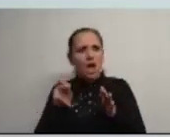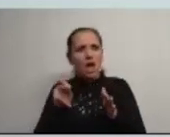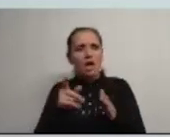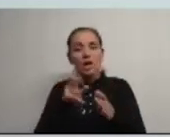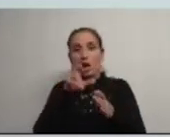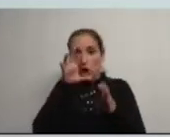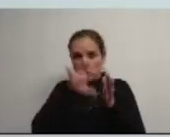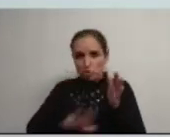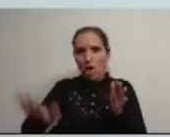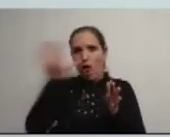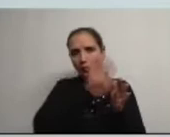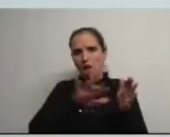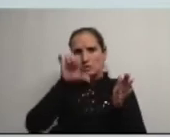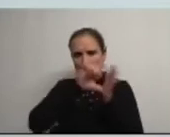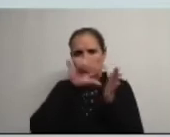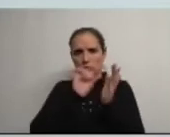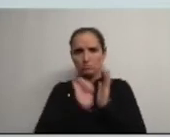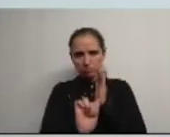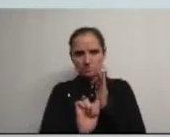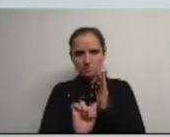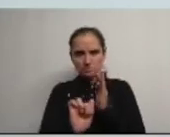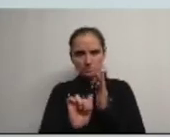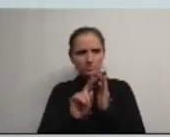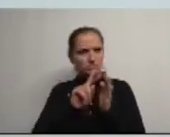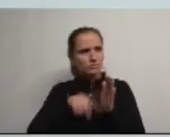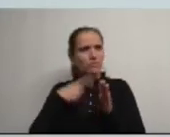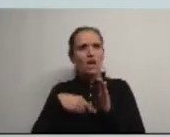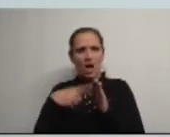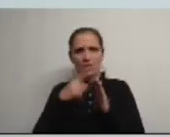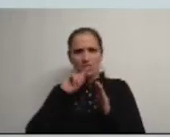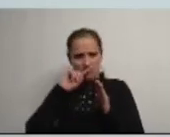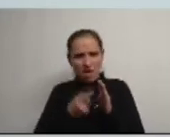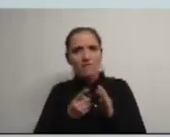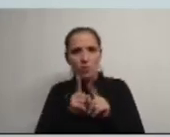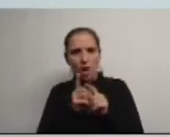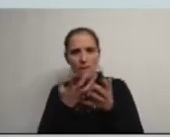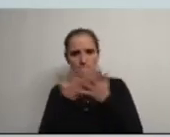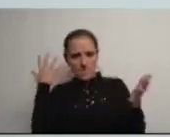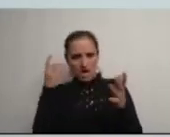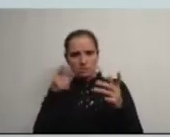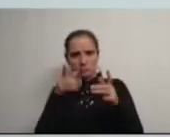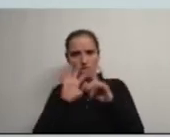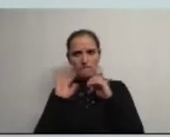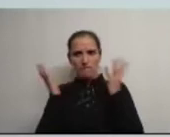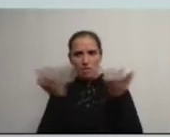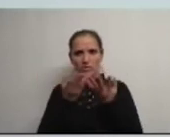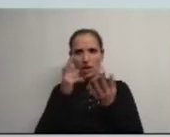regional a nível da região centro será que Agda quer demarcar da sua envolvente regional será que